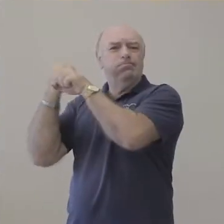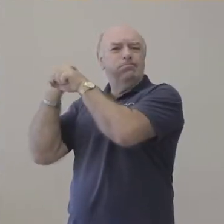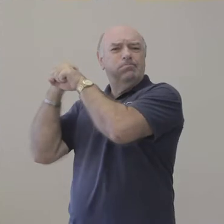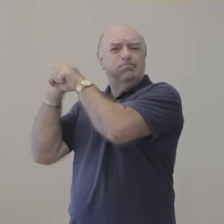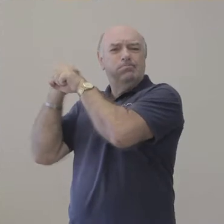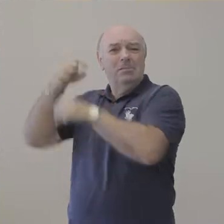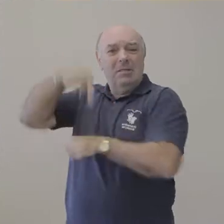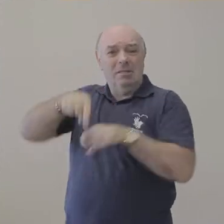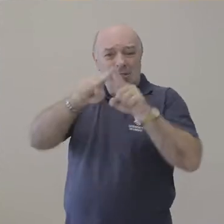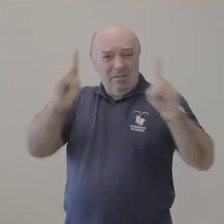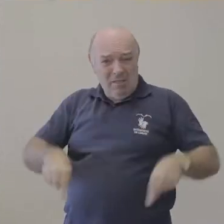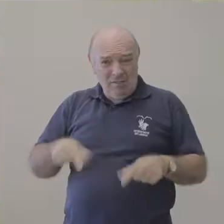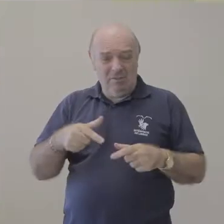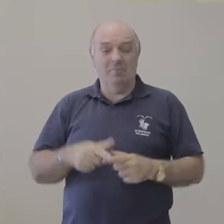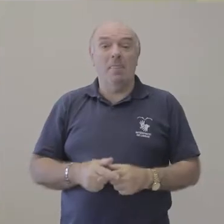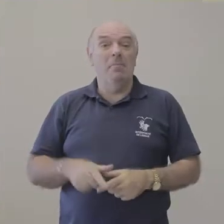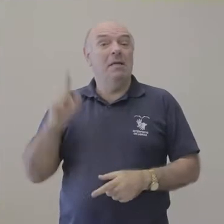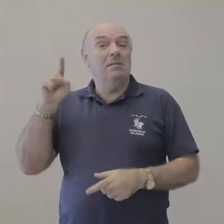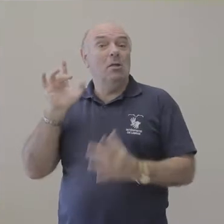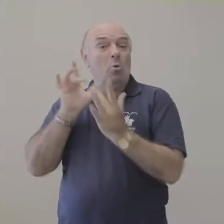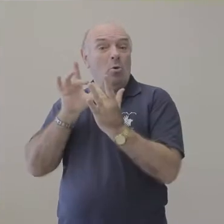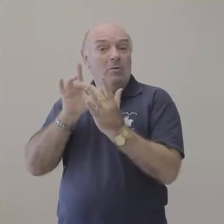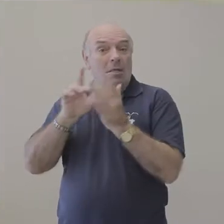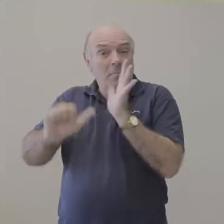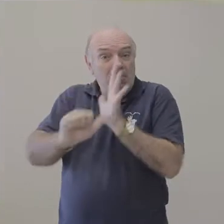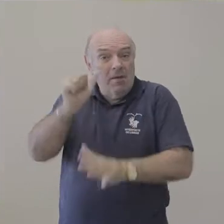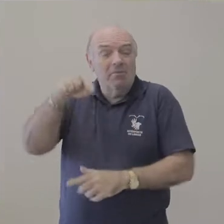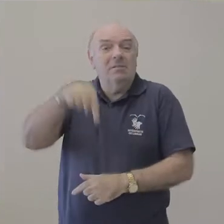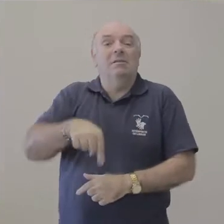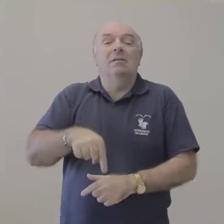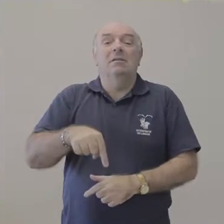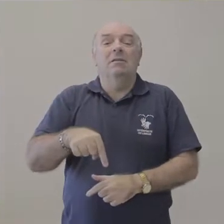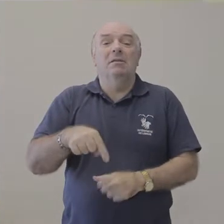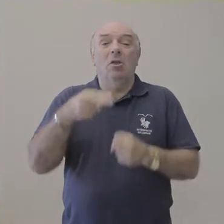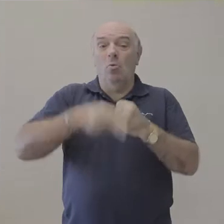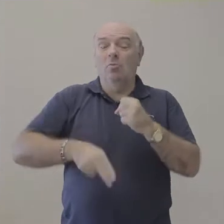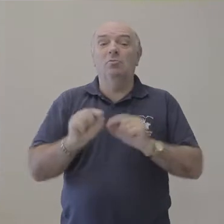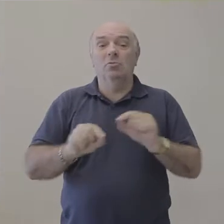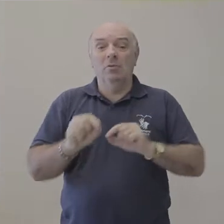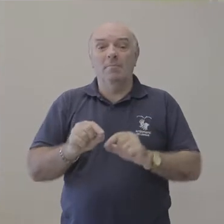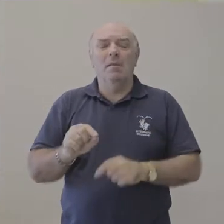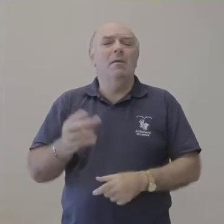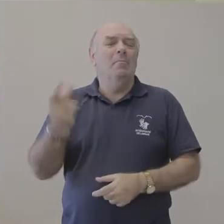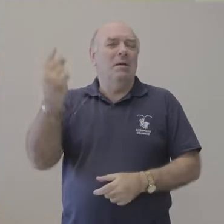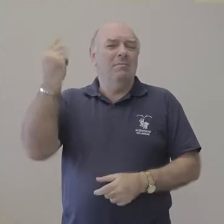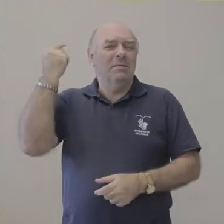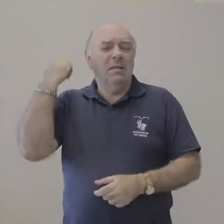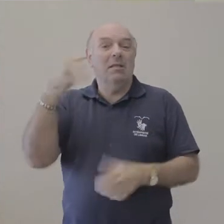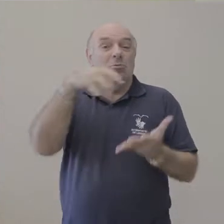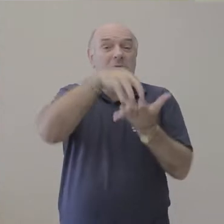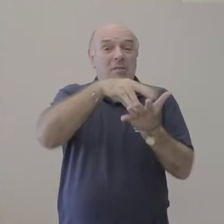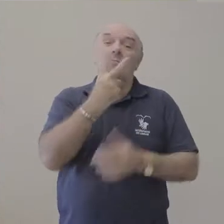ainda como estudante. Olha, meu contato com a UFIS iniciou na antiga Faculdade de Filosofia, no centro de